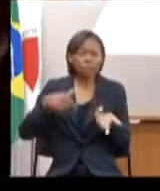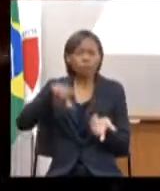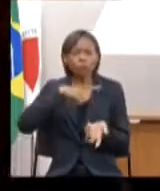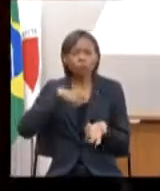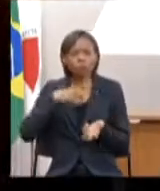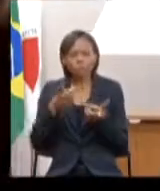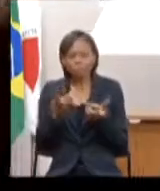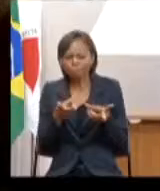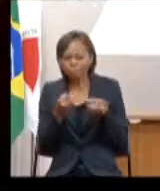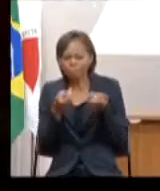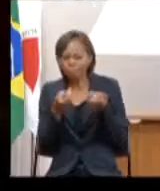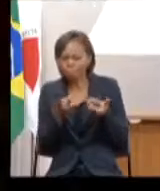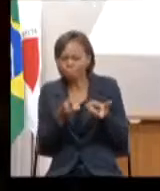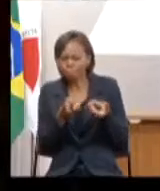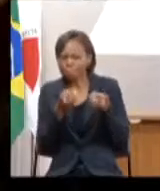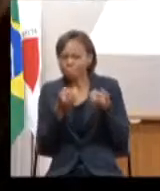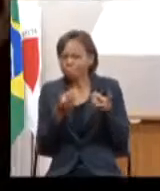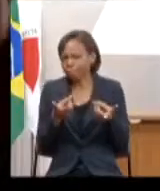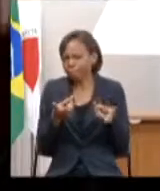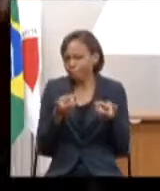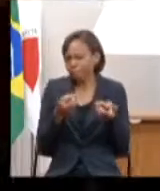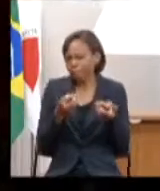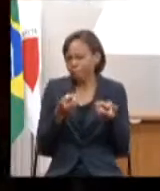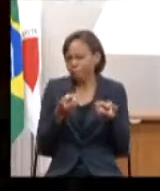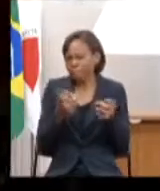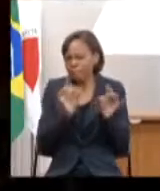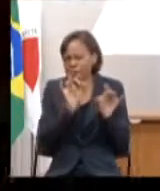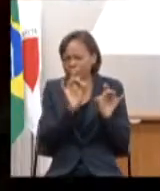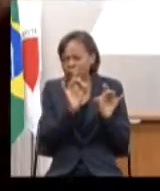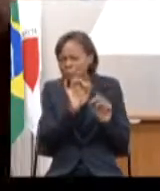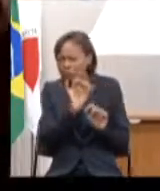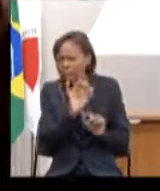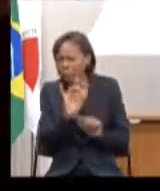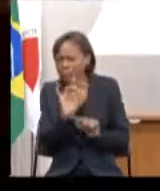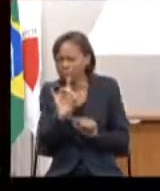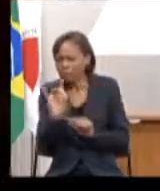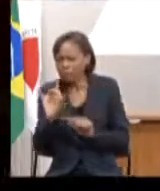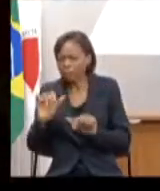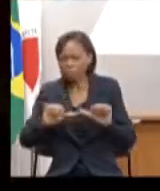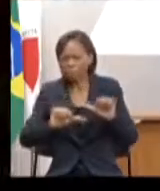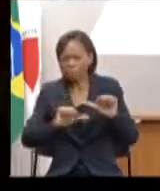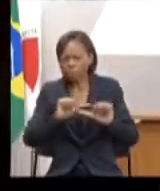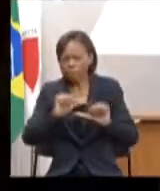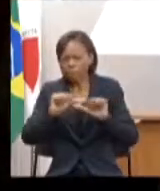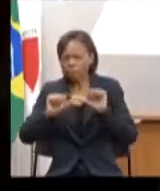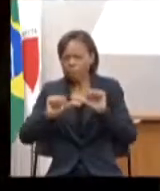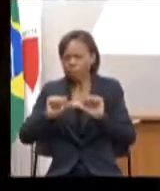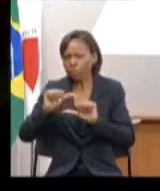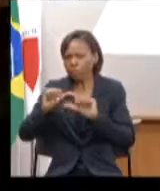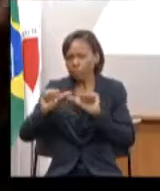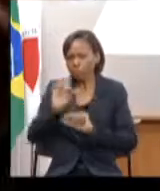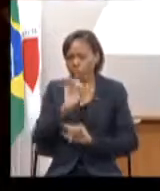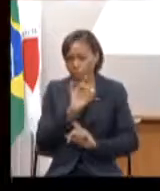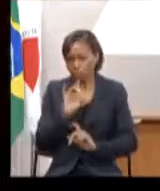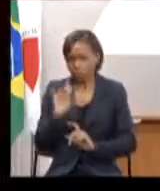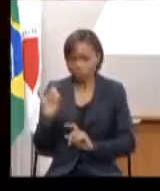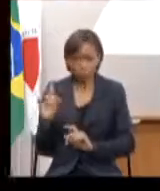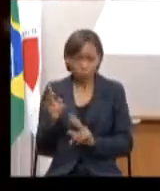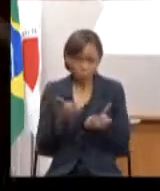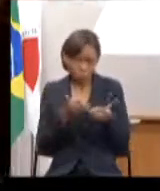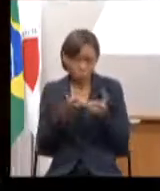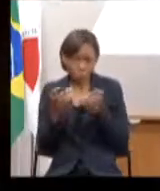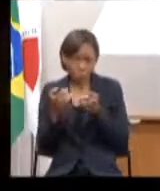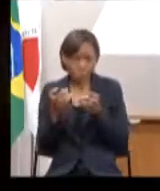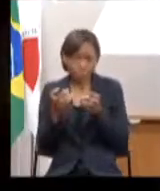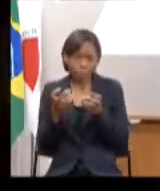detectarmos e pegar de uma maneira pontual cada alteração que nós estamos votando, principalmente do